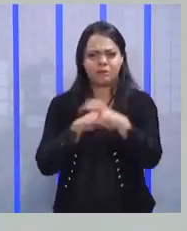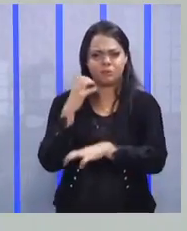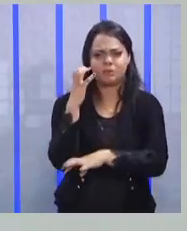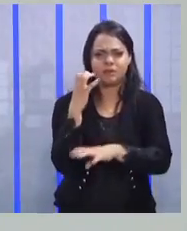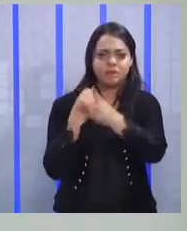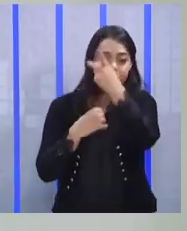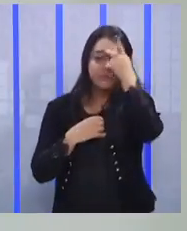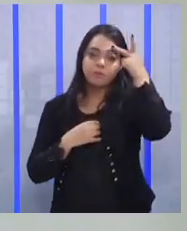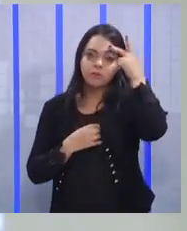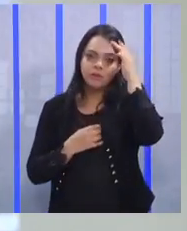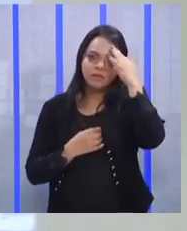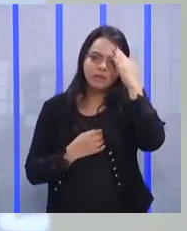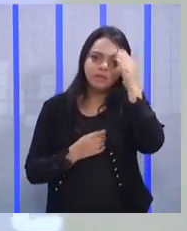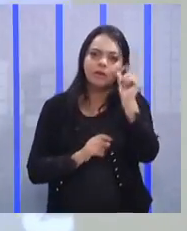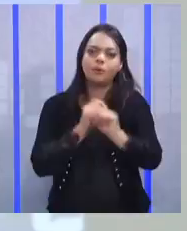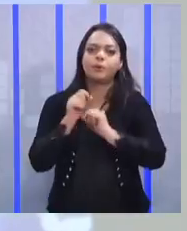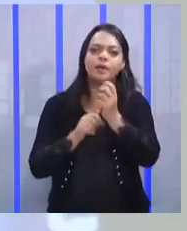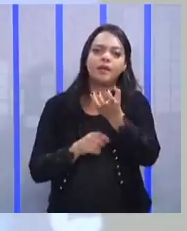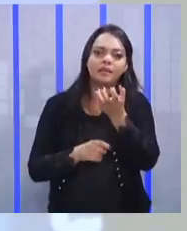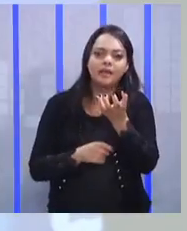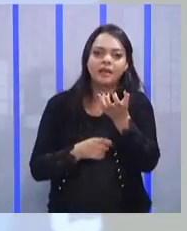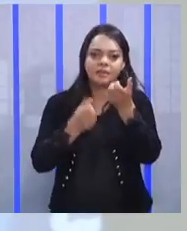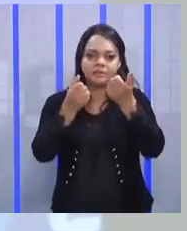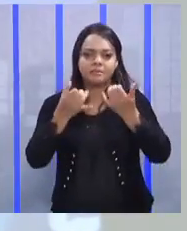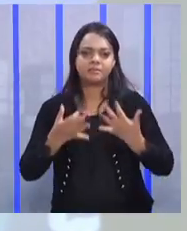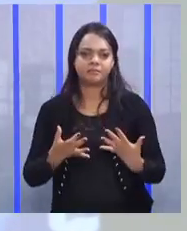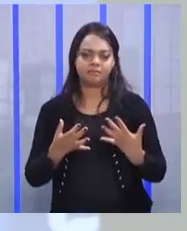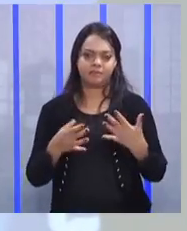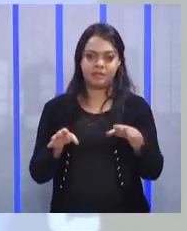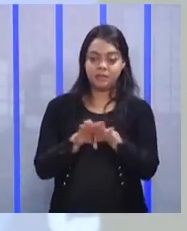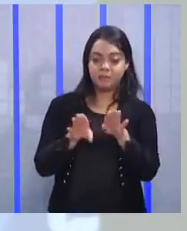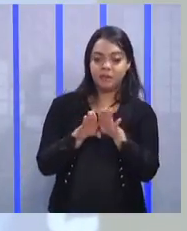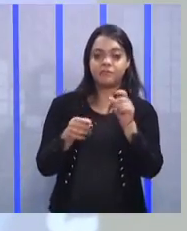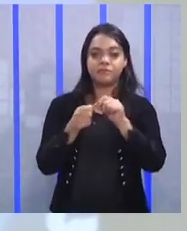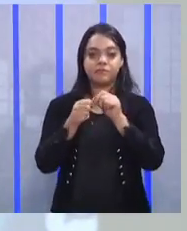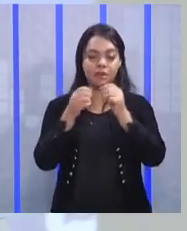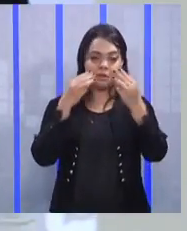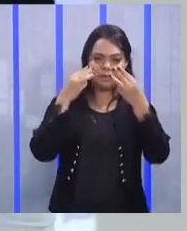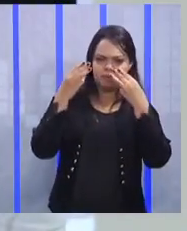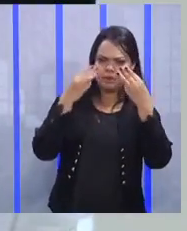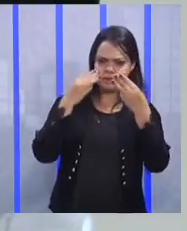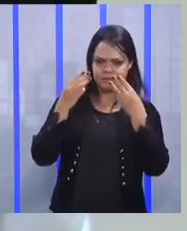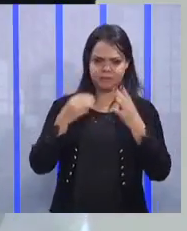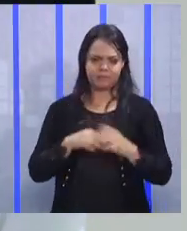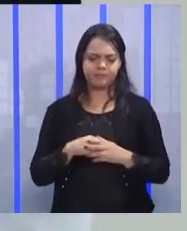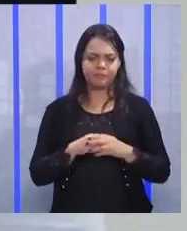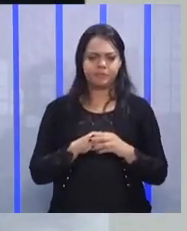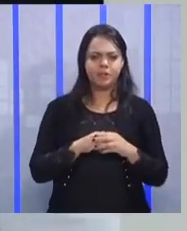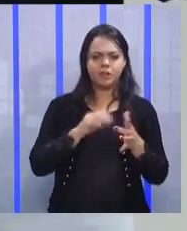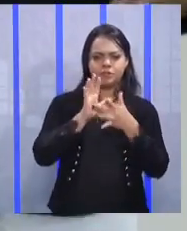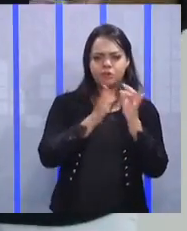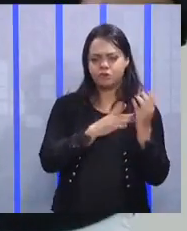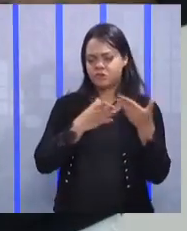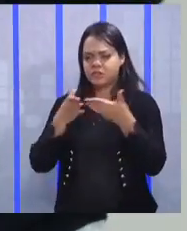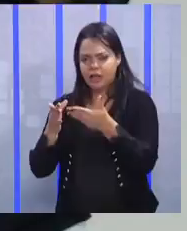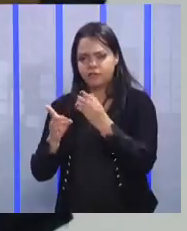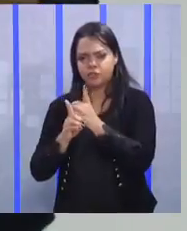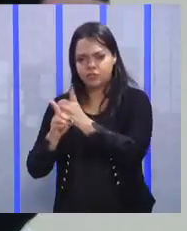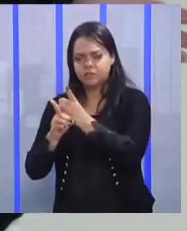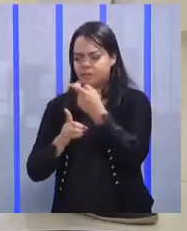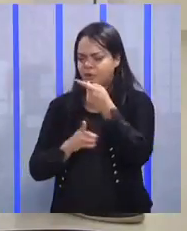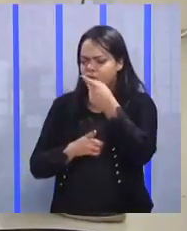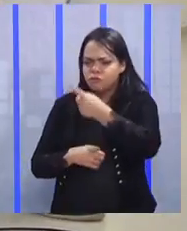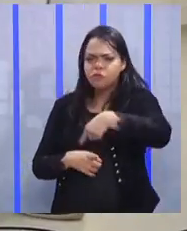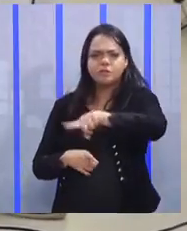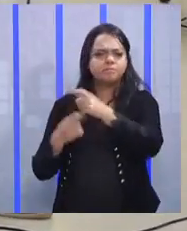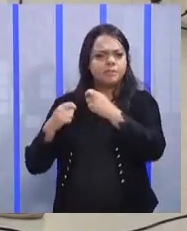ele queria dizer. E usava metáforas também. Ele não chegava para os pescadores, que são os discípulos, falava assim, ó, vocês têm